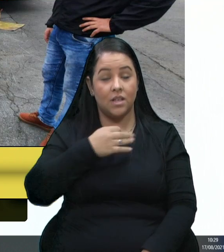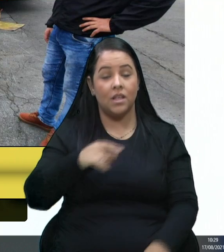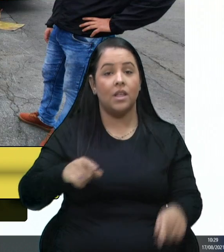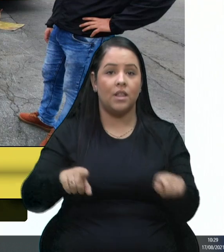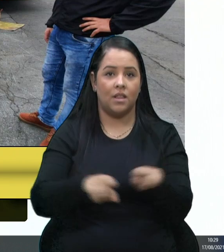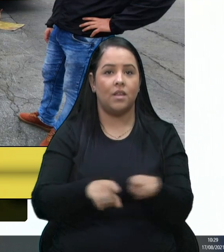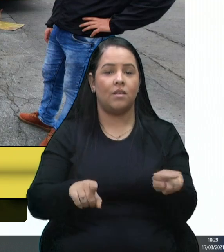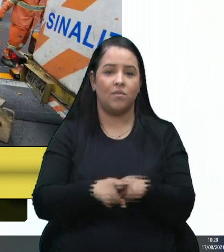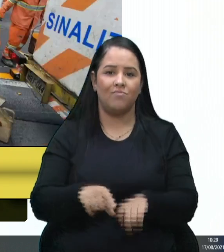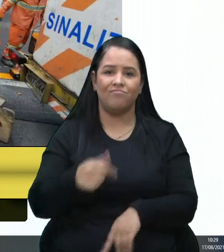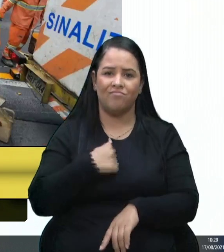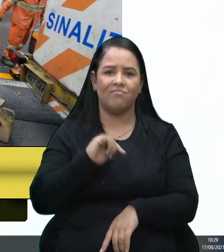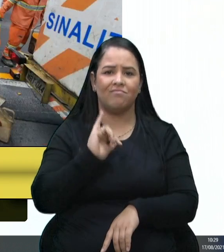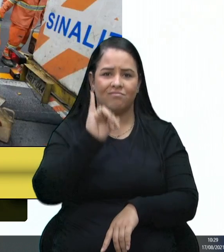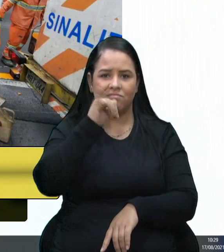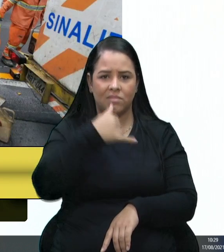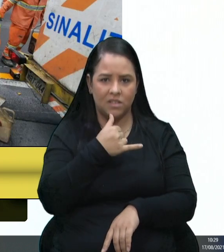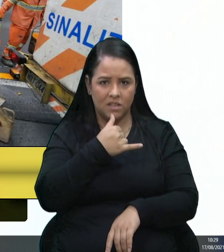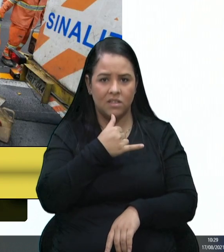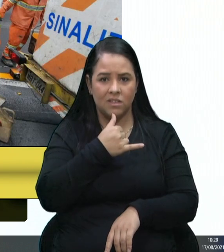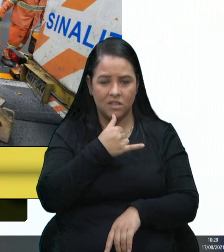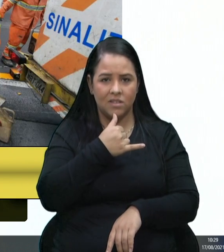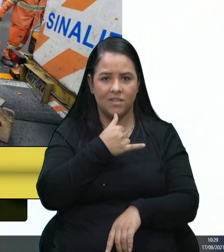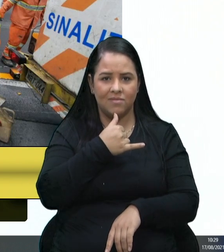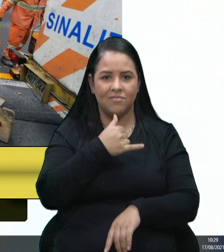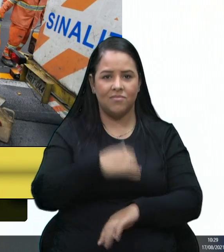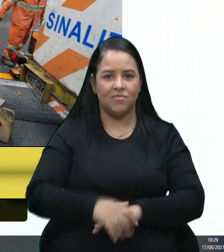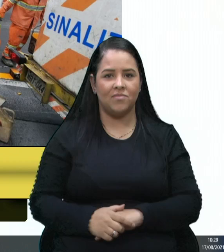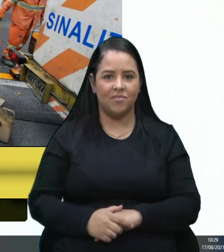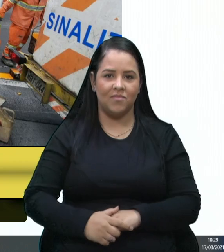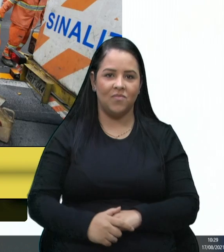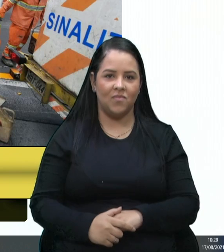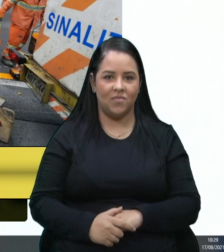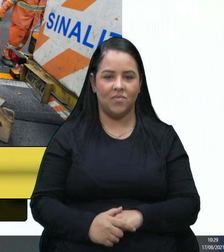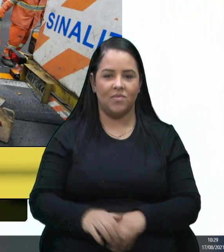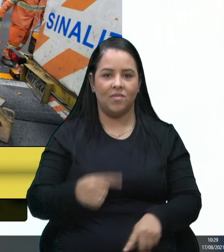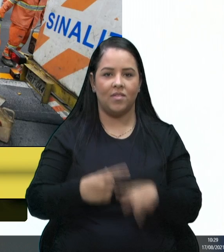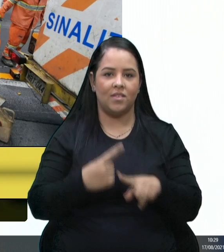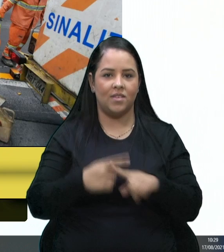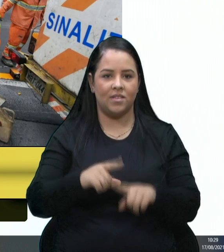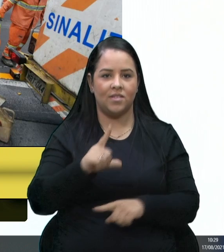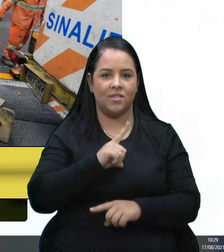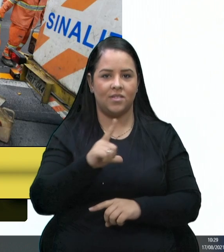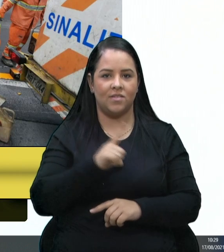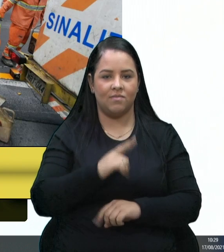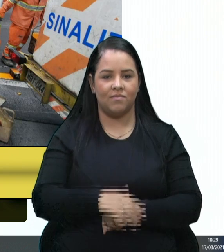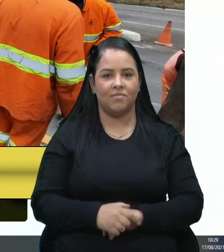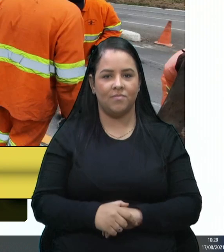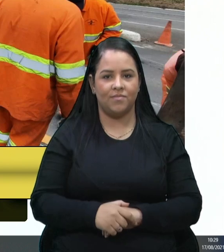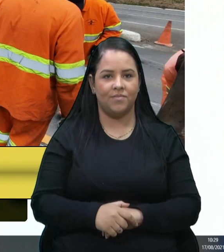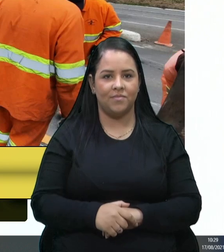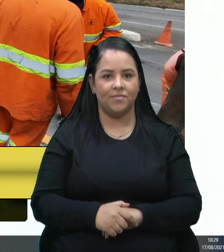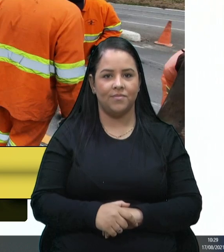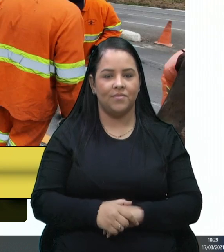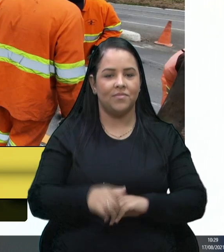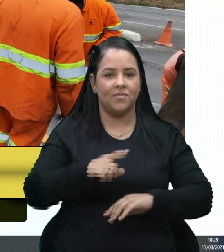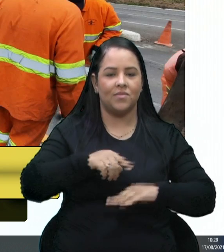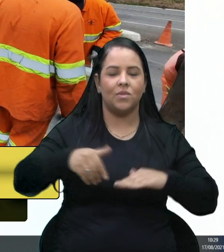triste, e lamento a alta velocidade de alguns condutores de veículos